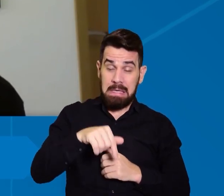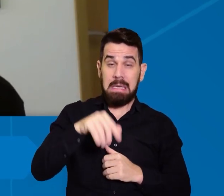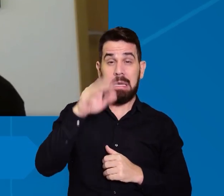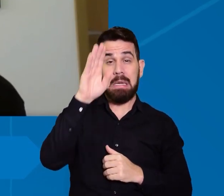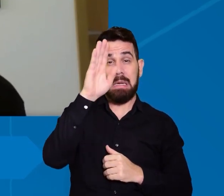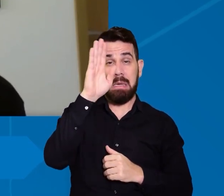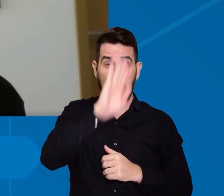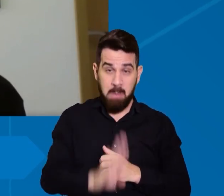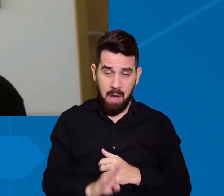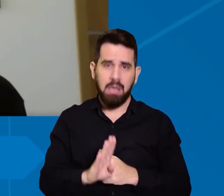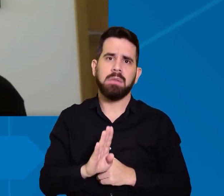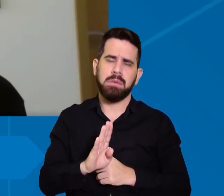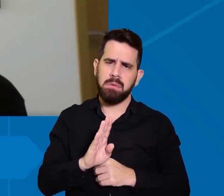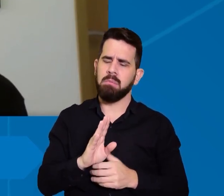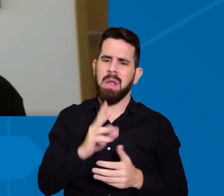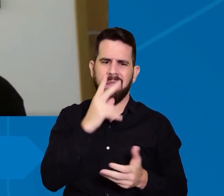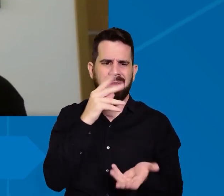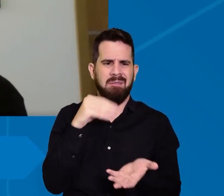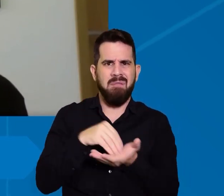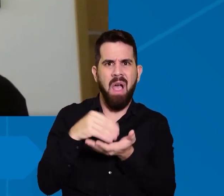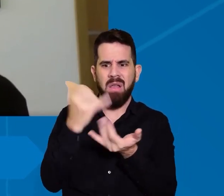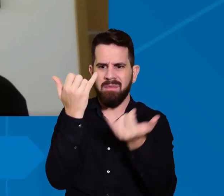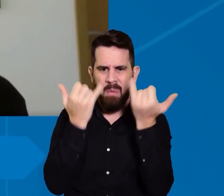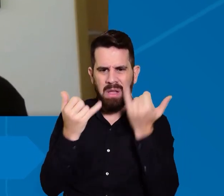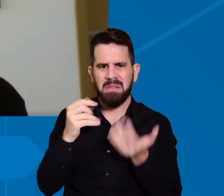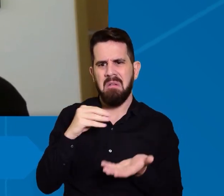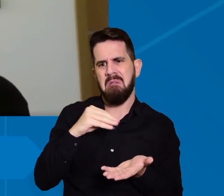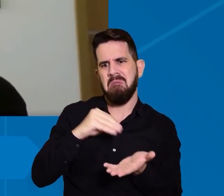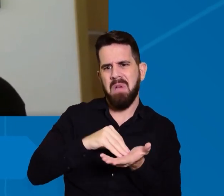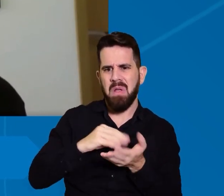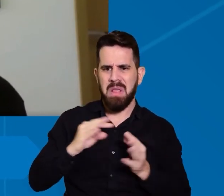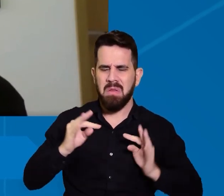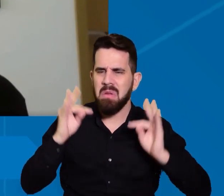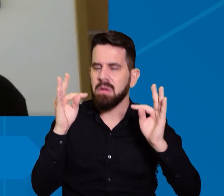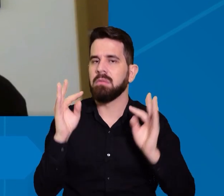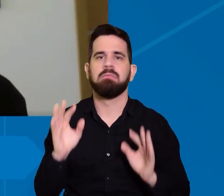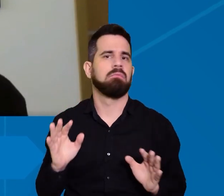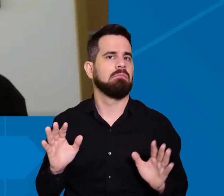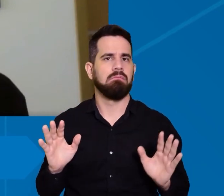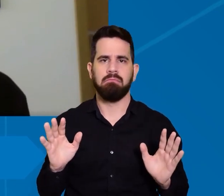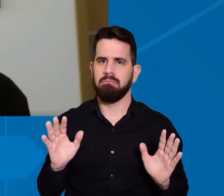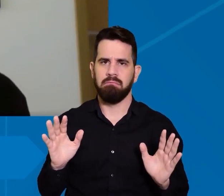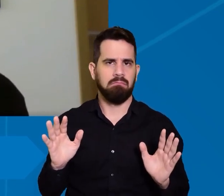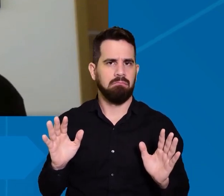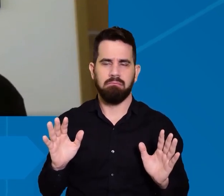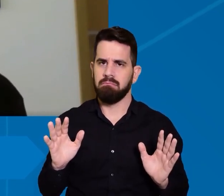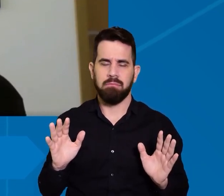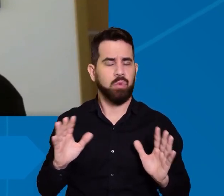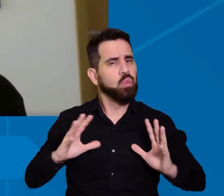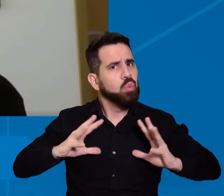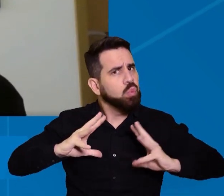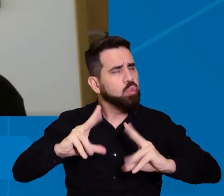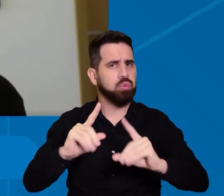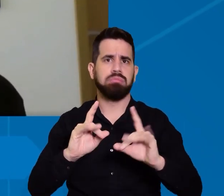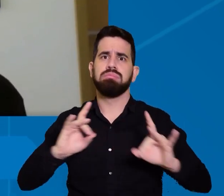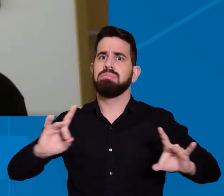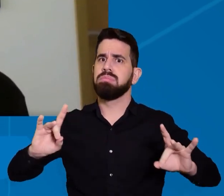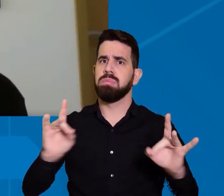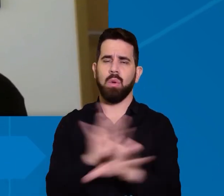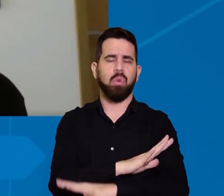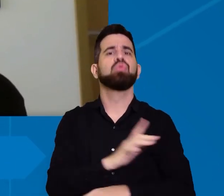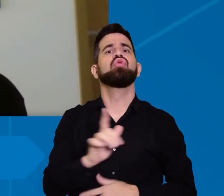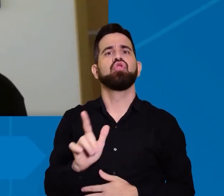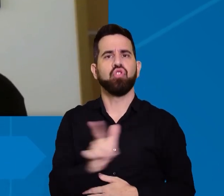falta informação não falta tecnologia não falta dado porque todas essas informações